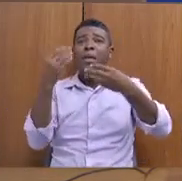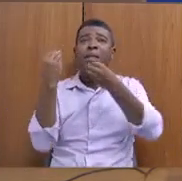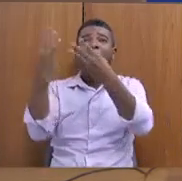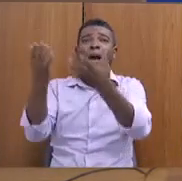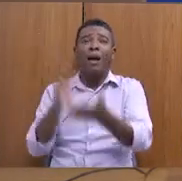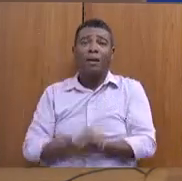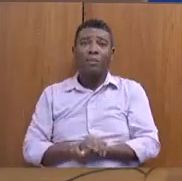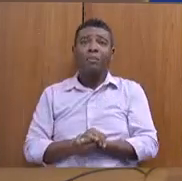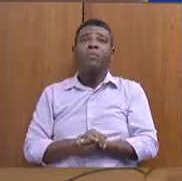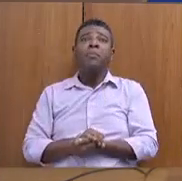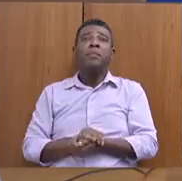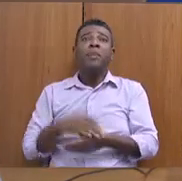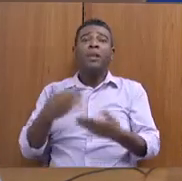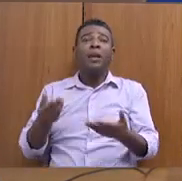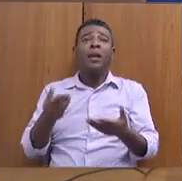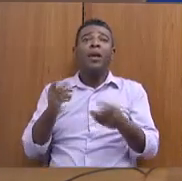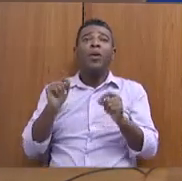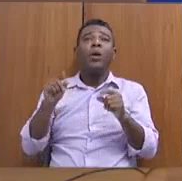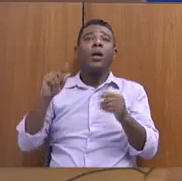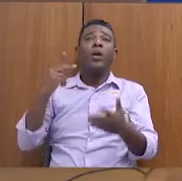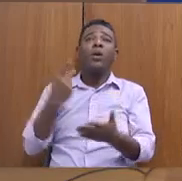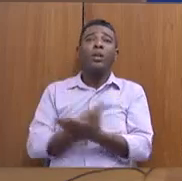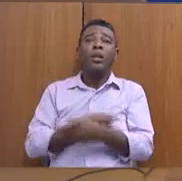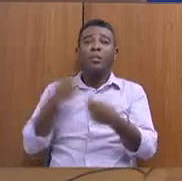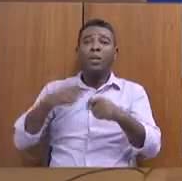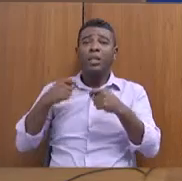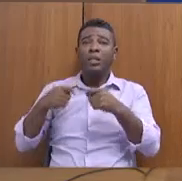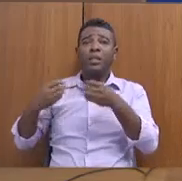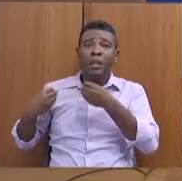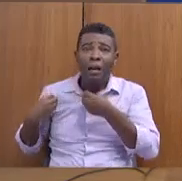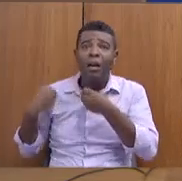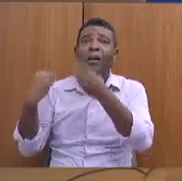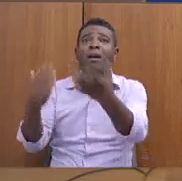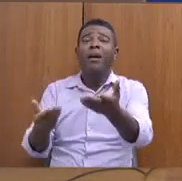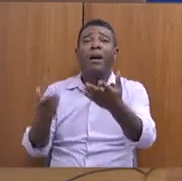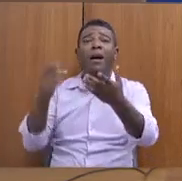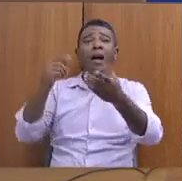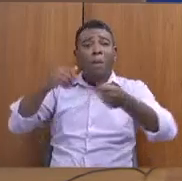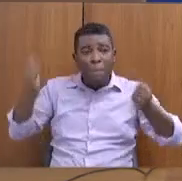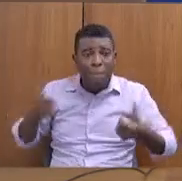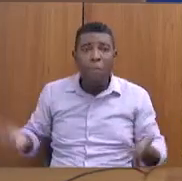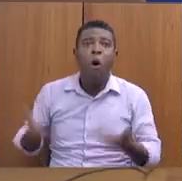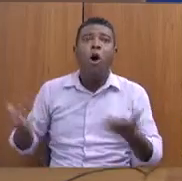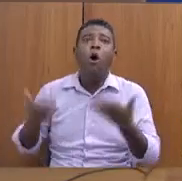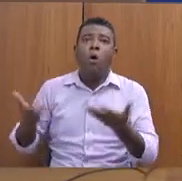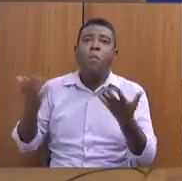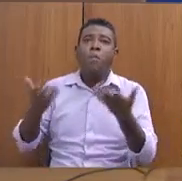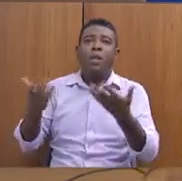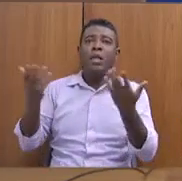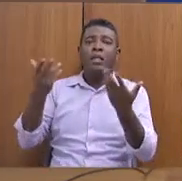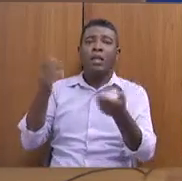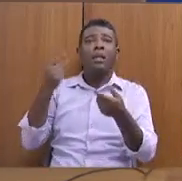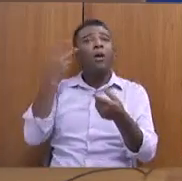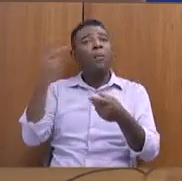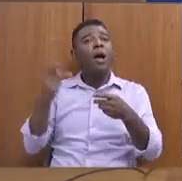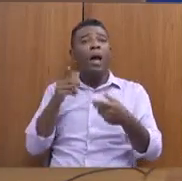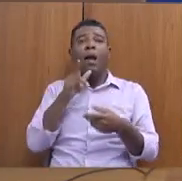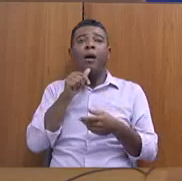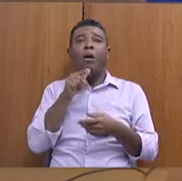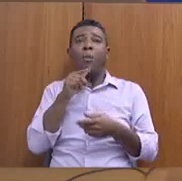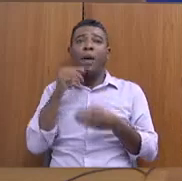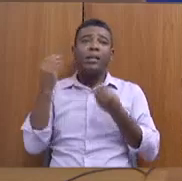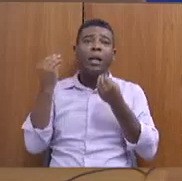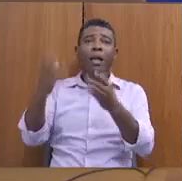distritos, que foi preciso acionar na Justiça, que foi preciso fazer mobilização para a Copaz lançar um programa